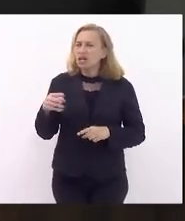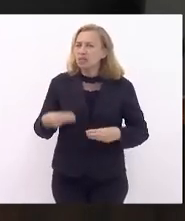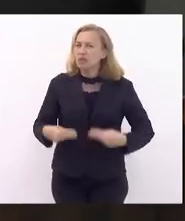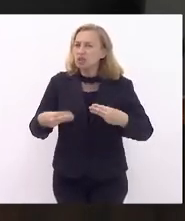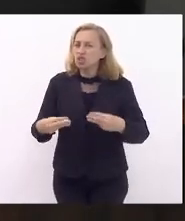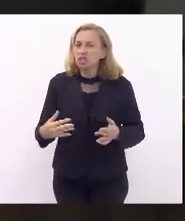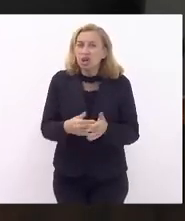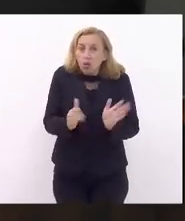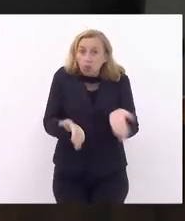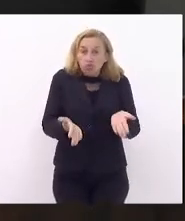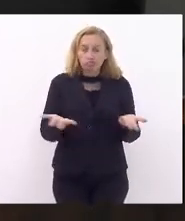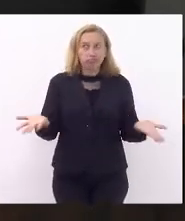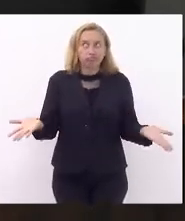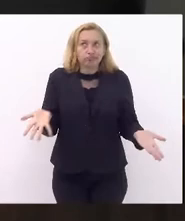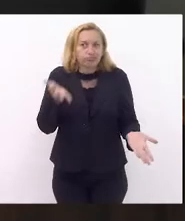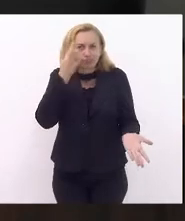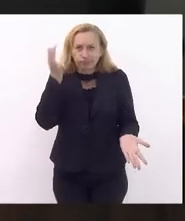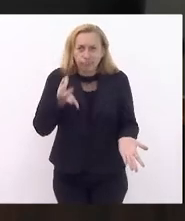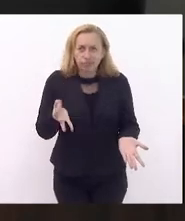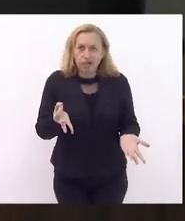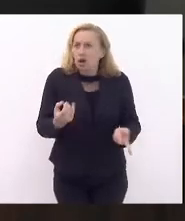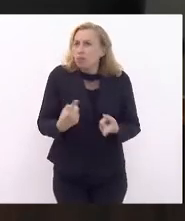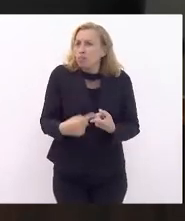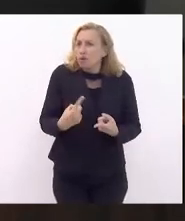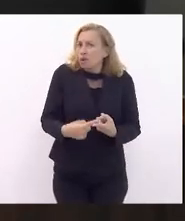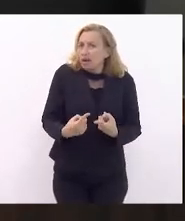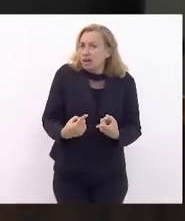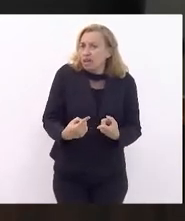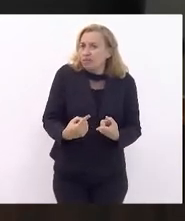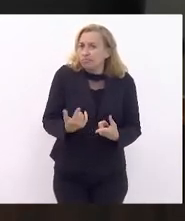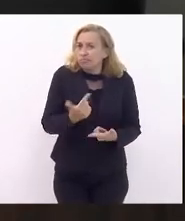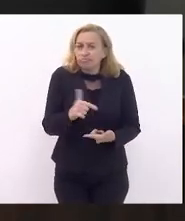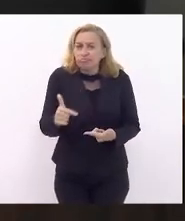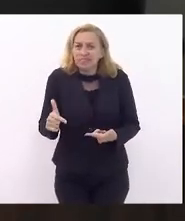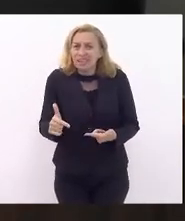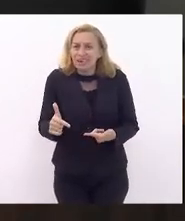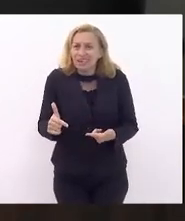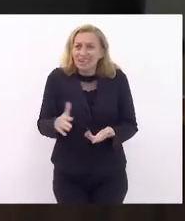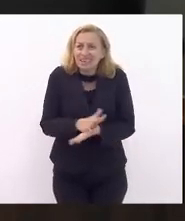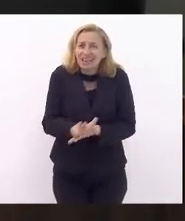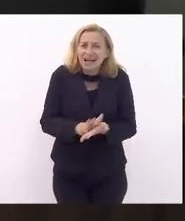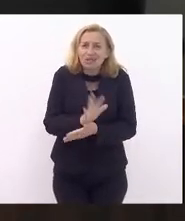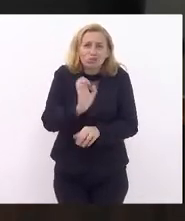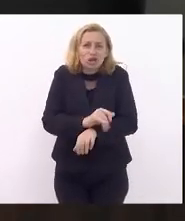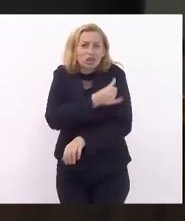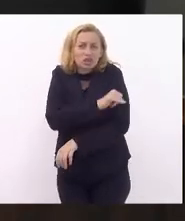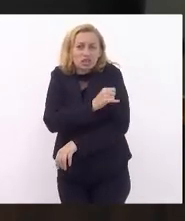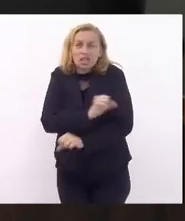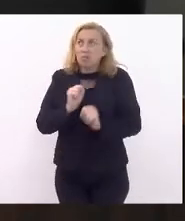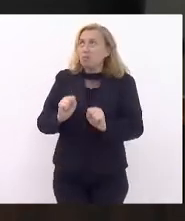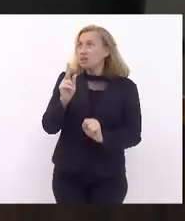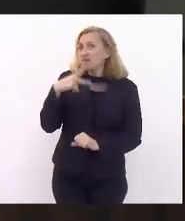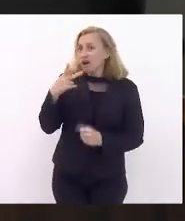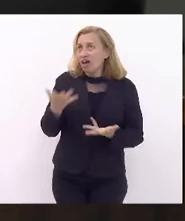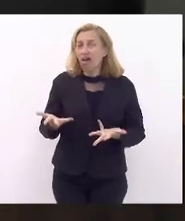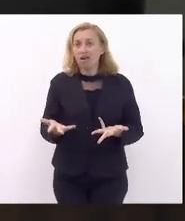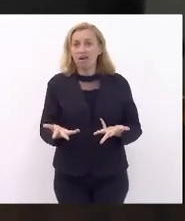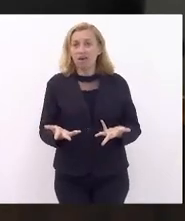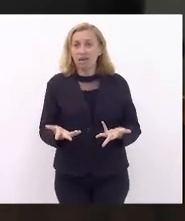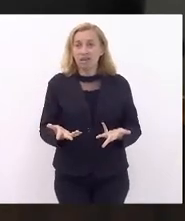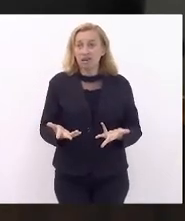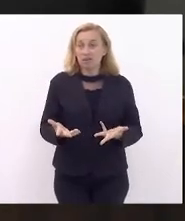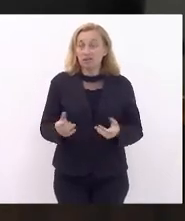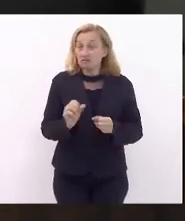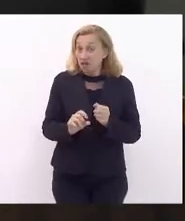hoje. Porque não tem nenhum nada no Estado do Rio de Janeiro que se possa dizer que foi